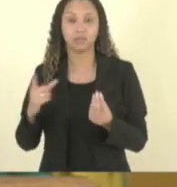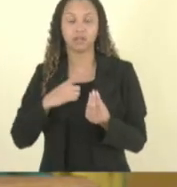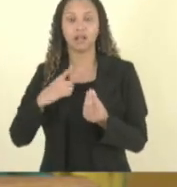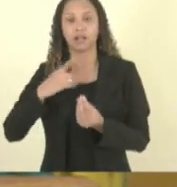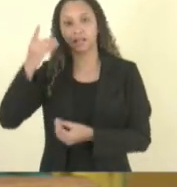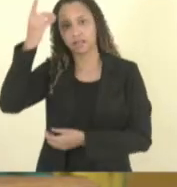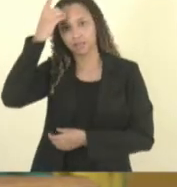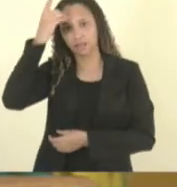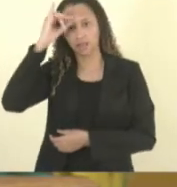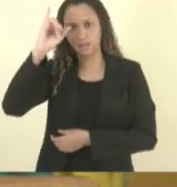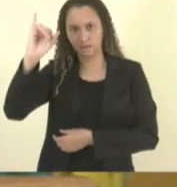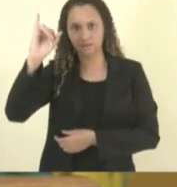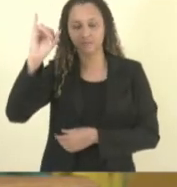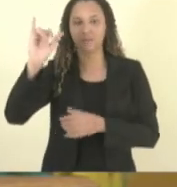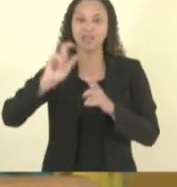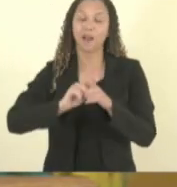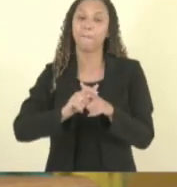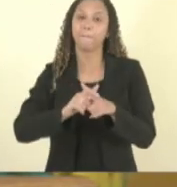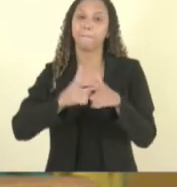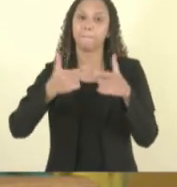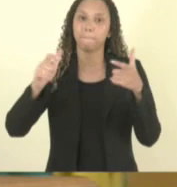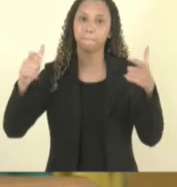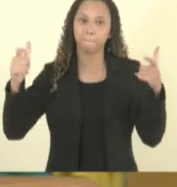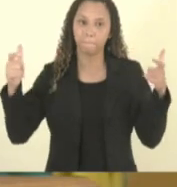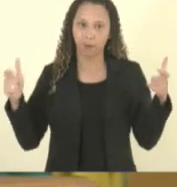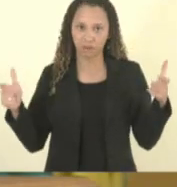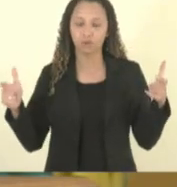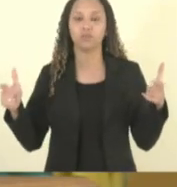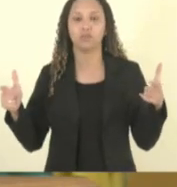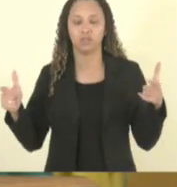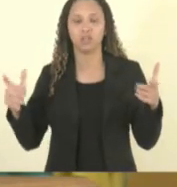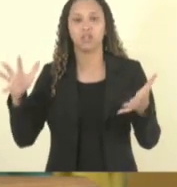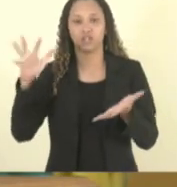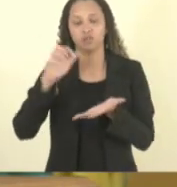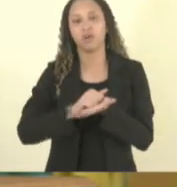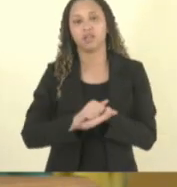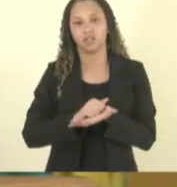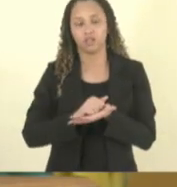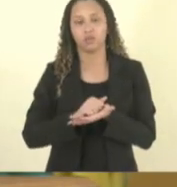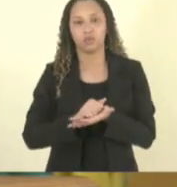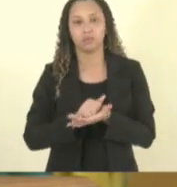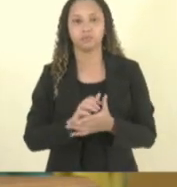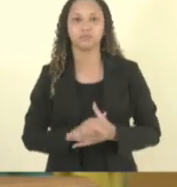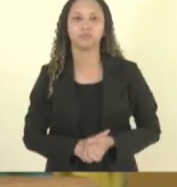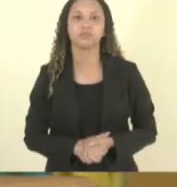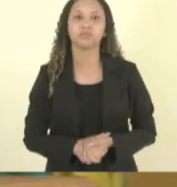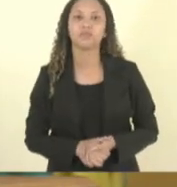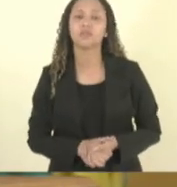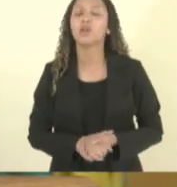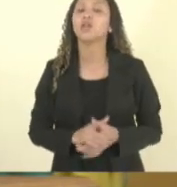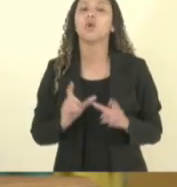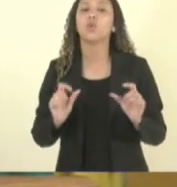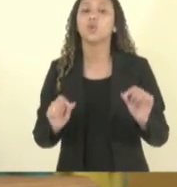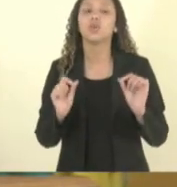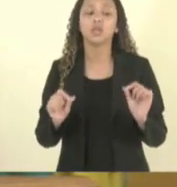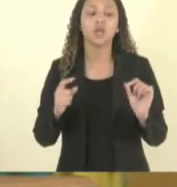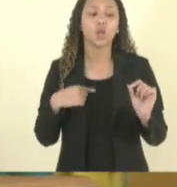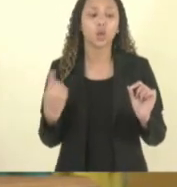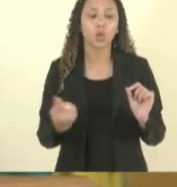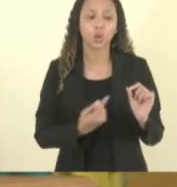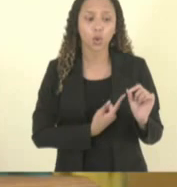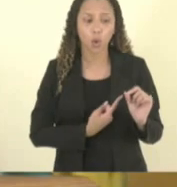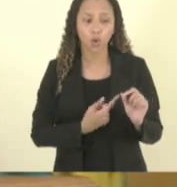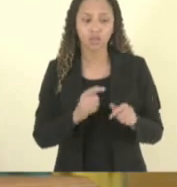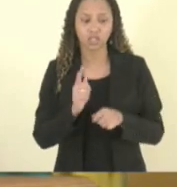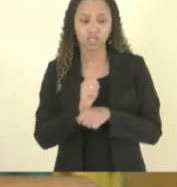intelectual que é a grande maioria de matrícula na nossa rede o que é que nós enquanto gerência